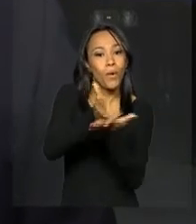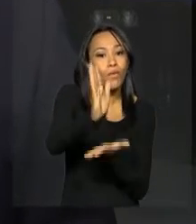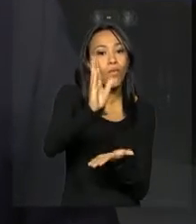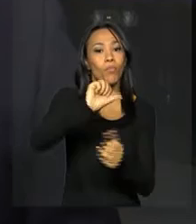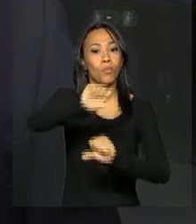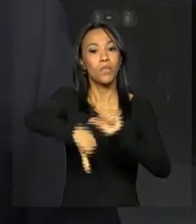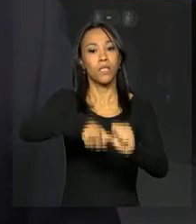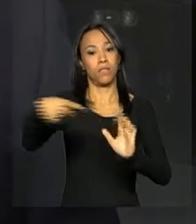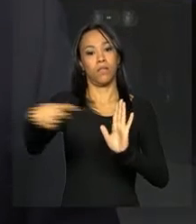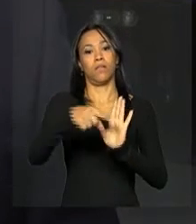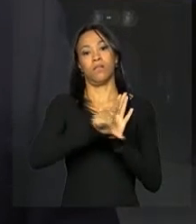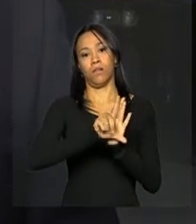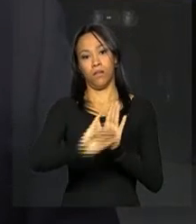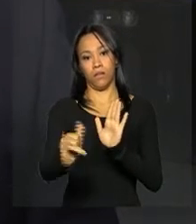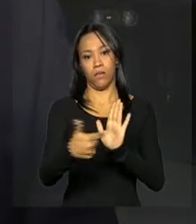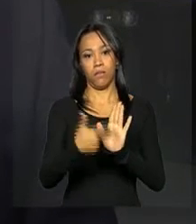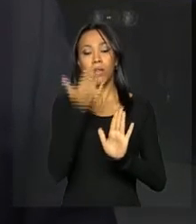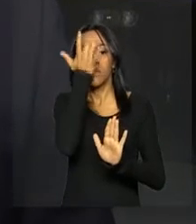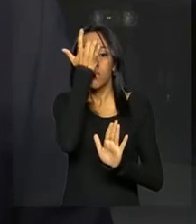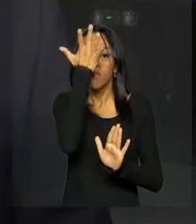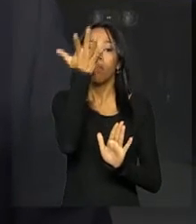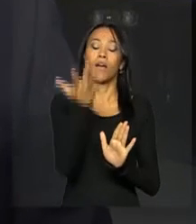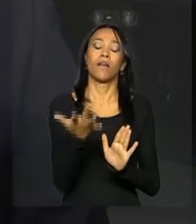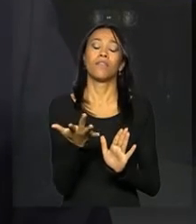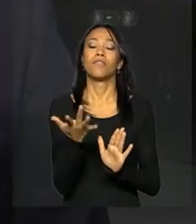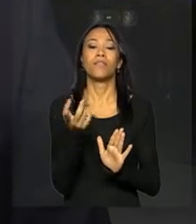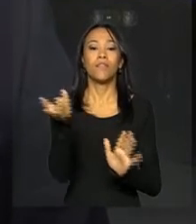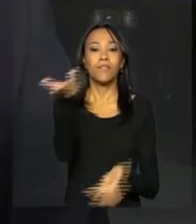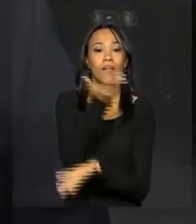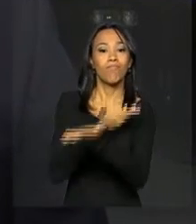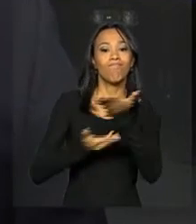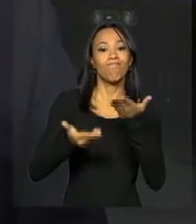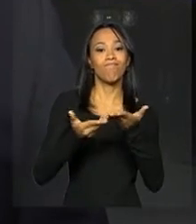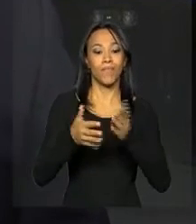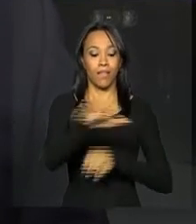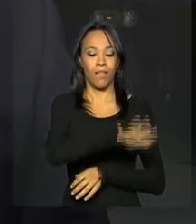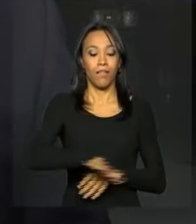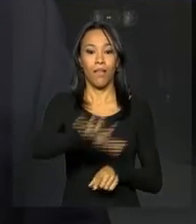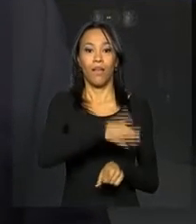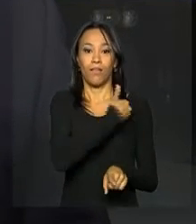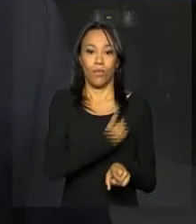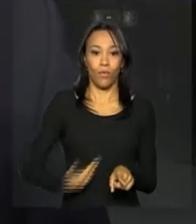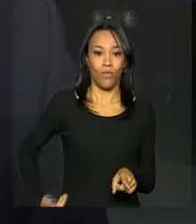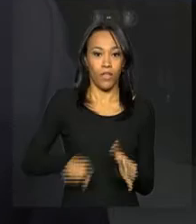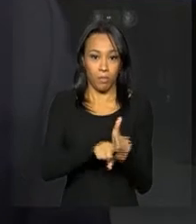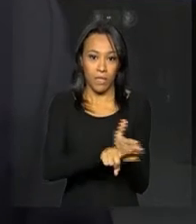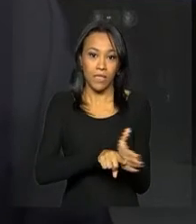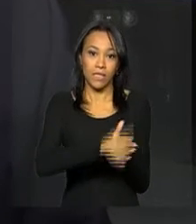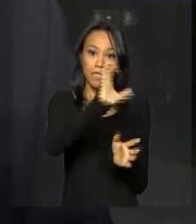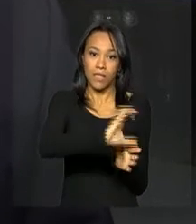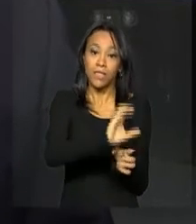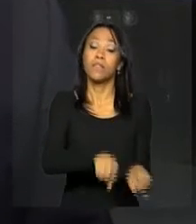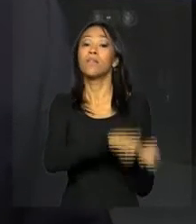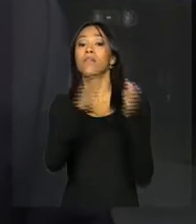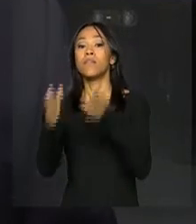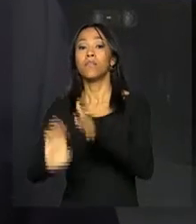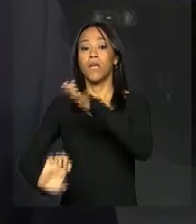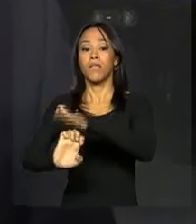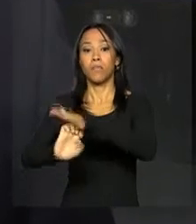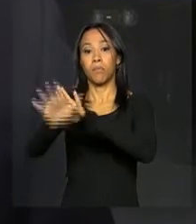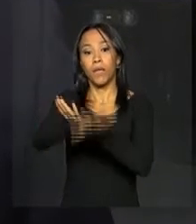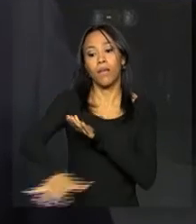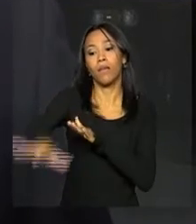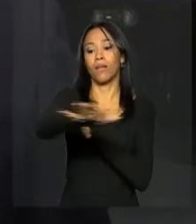legislações para facilitar a relação do setor público de pesquisa com o setor privado, setor produtivo.